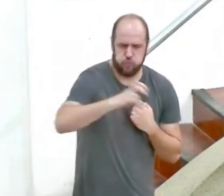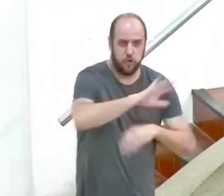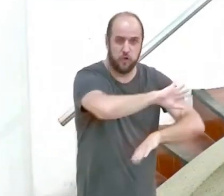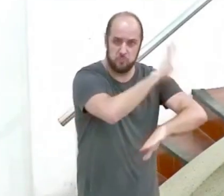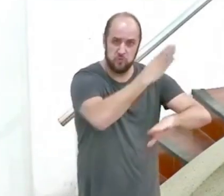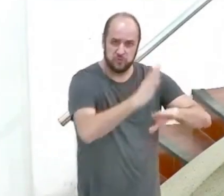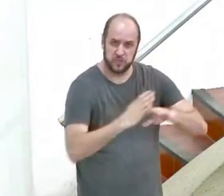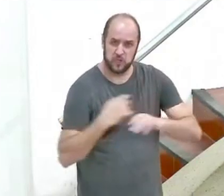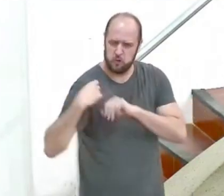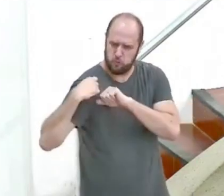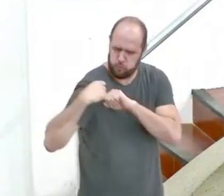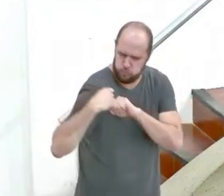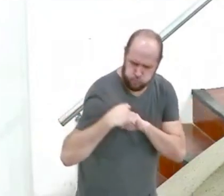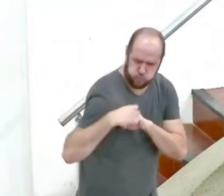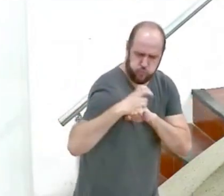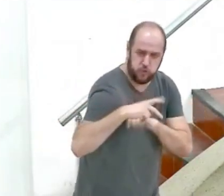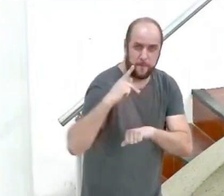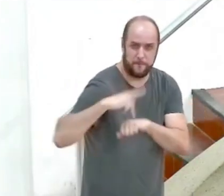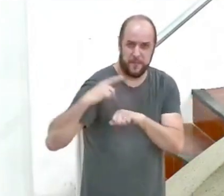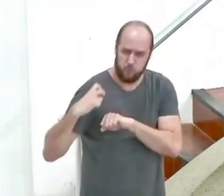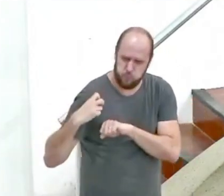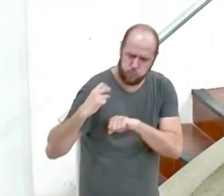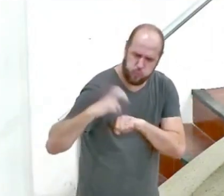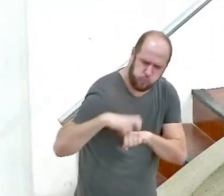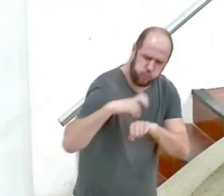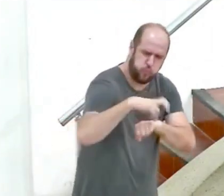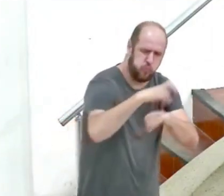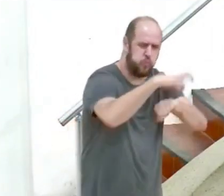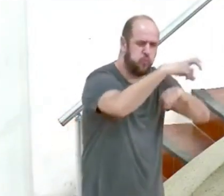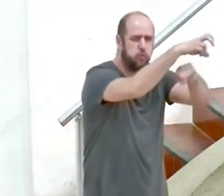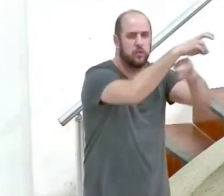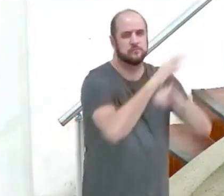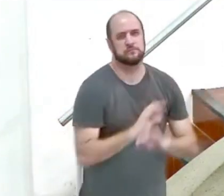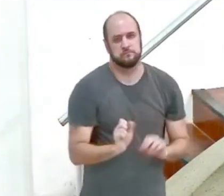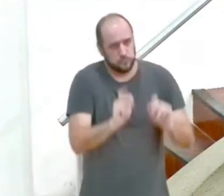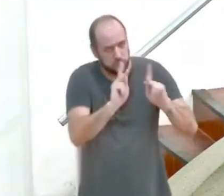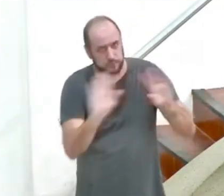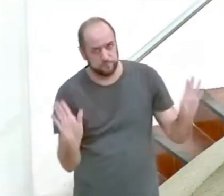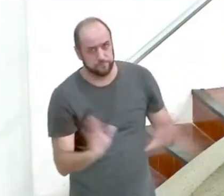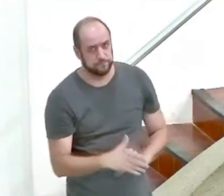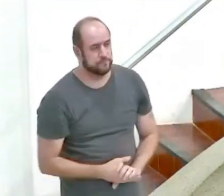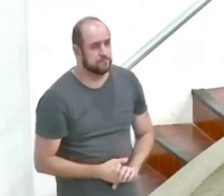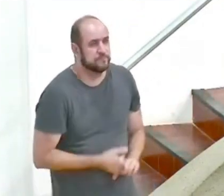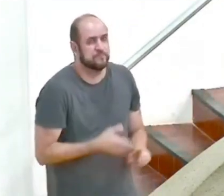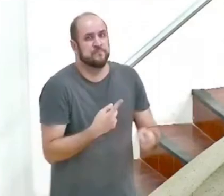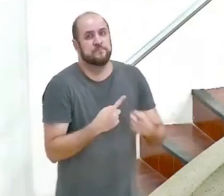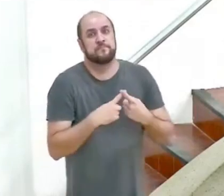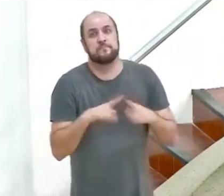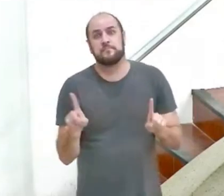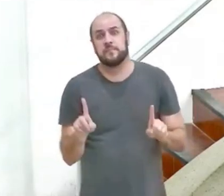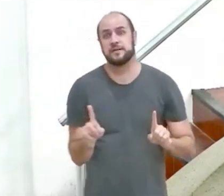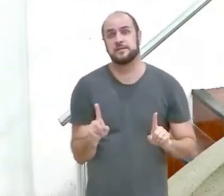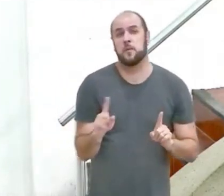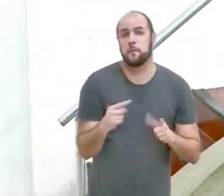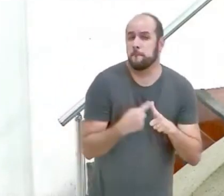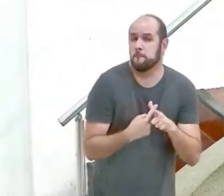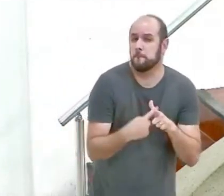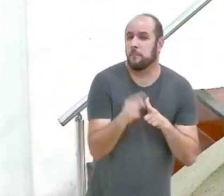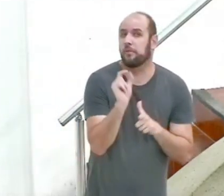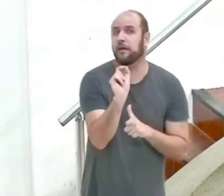carregar uma pedra gigantesca tudo bem vai lá carrega a pedra fechou só que a pena é agravada